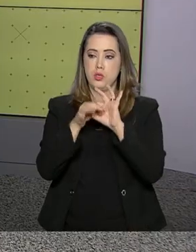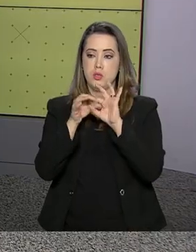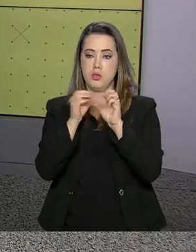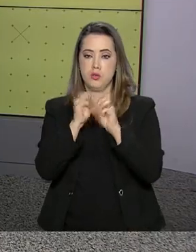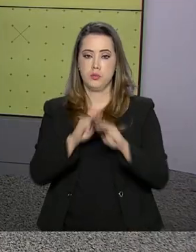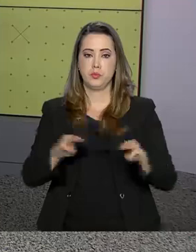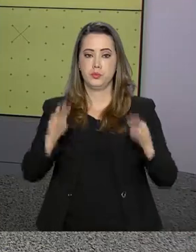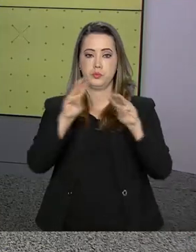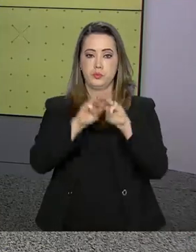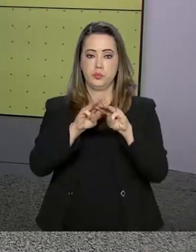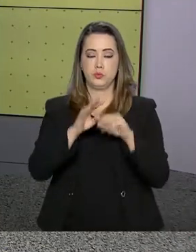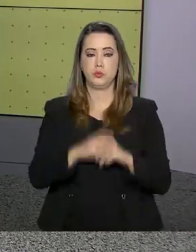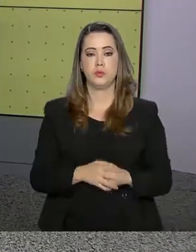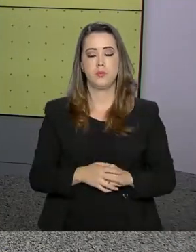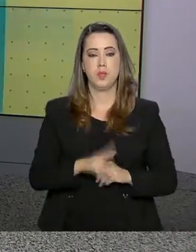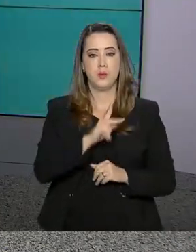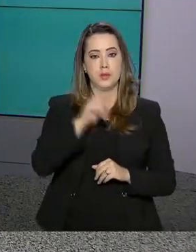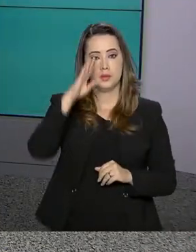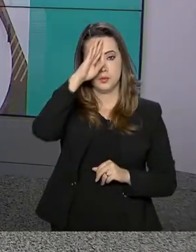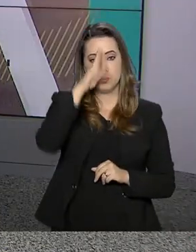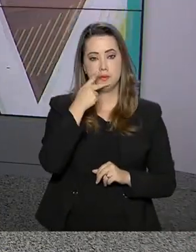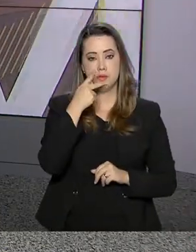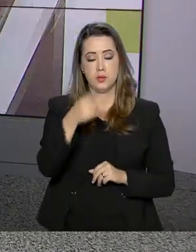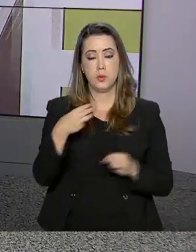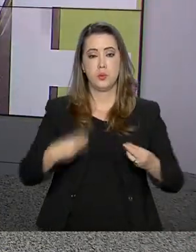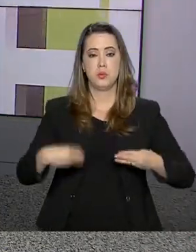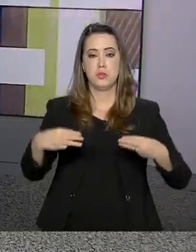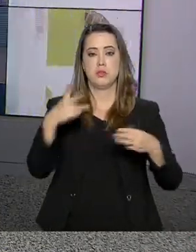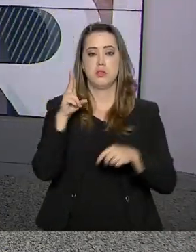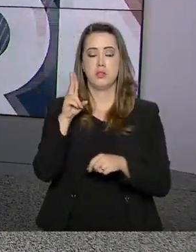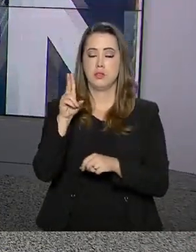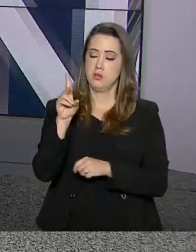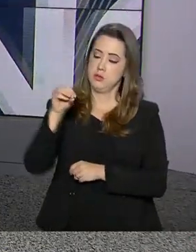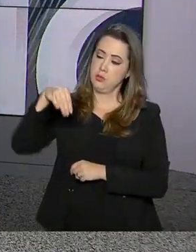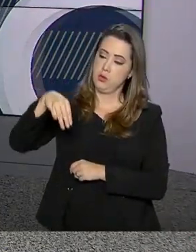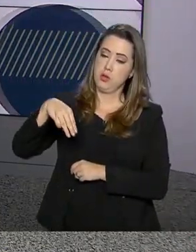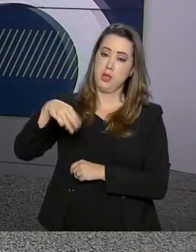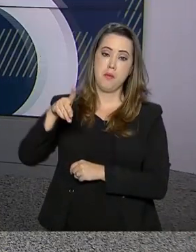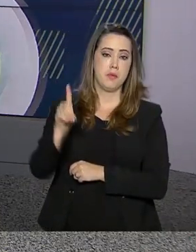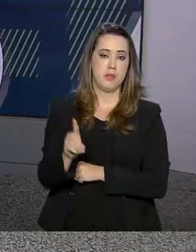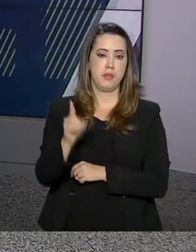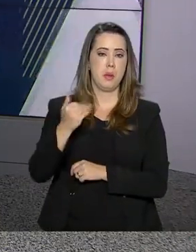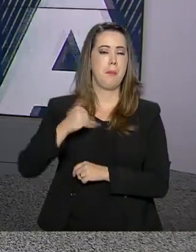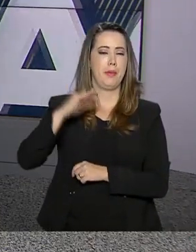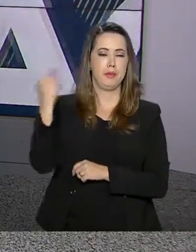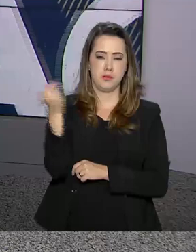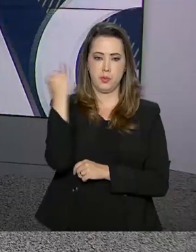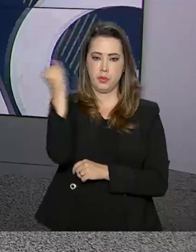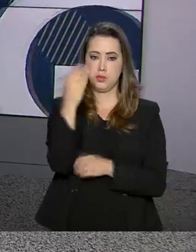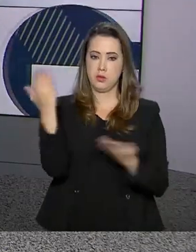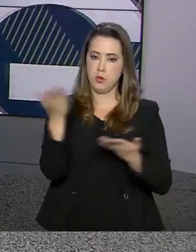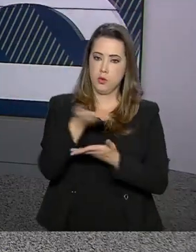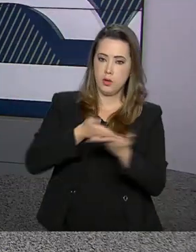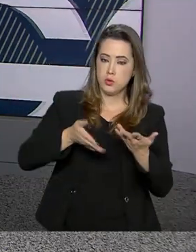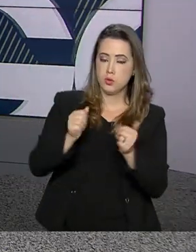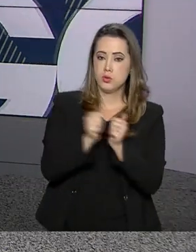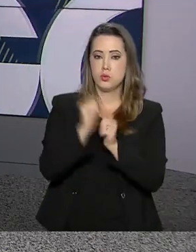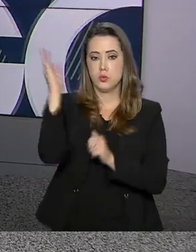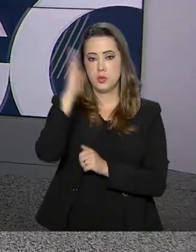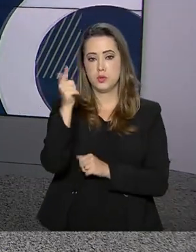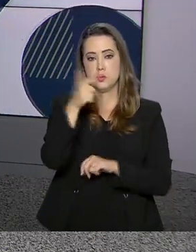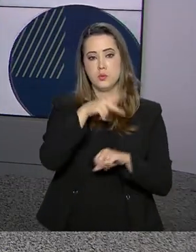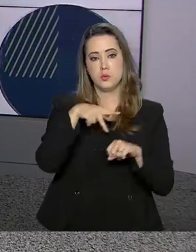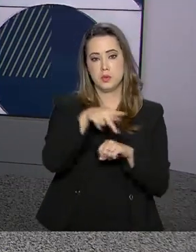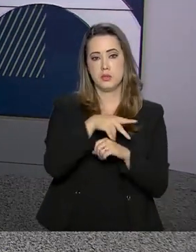Para o presidente Jair Bolsonaro, o Ministério da Defesa deve ganhar ainda mais destaque com a articulação do Brasil com